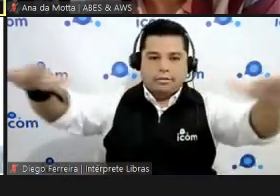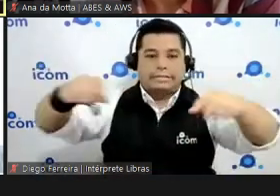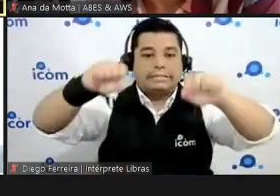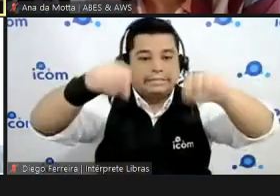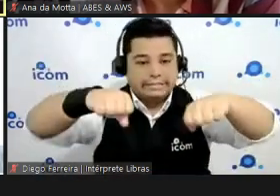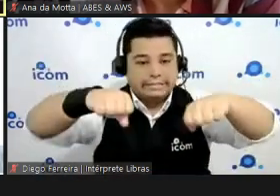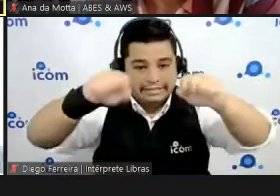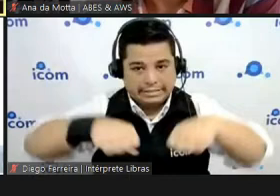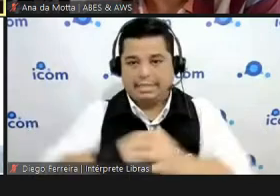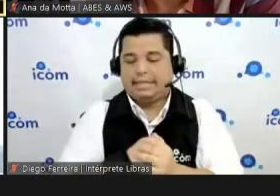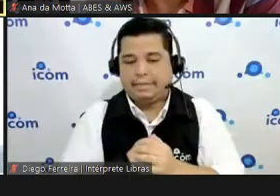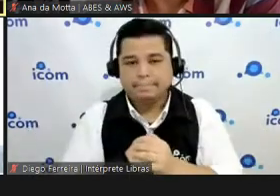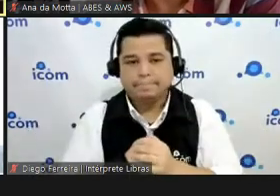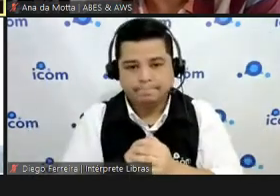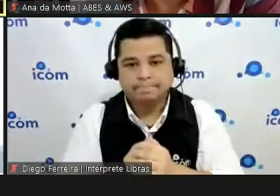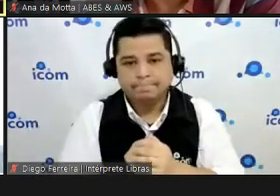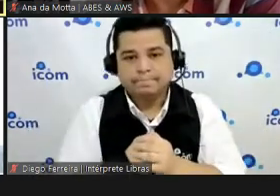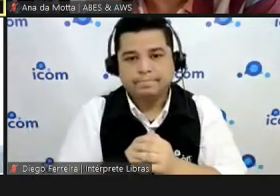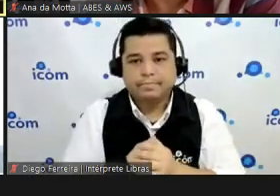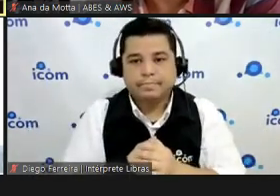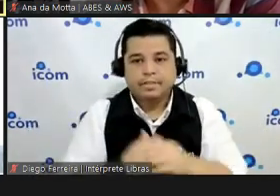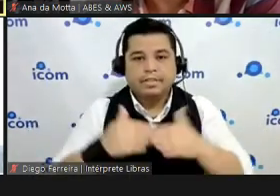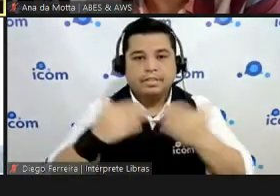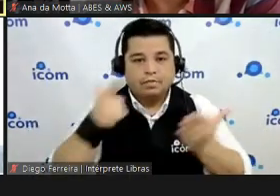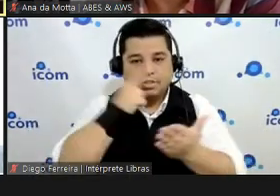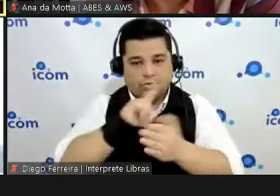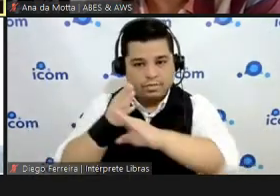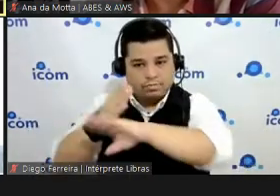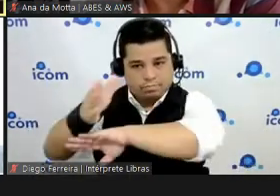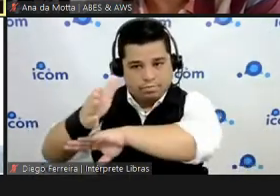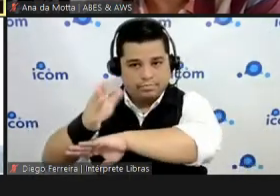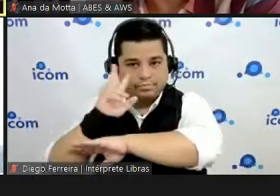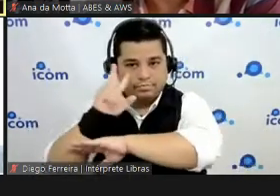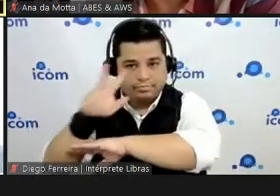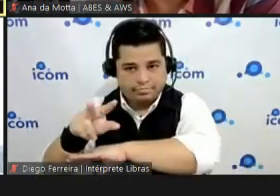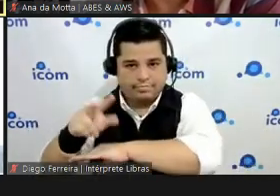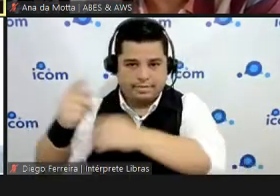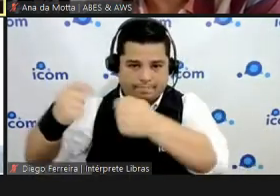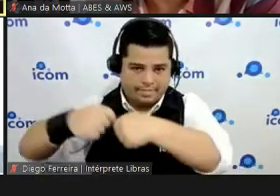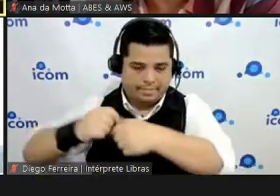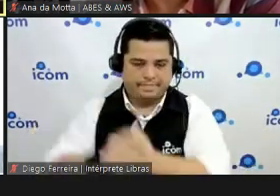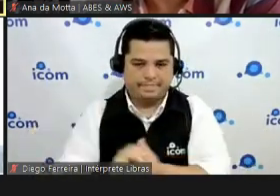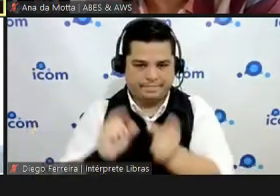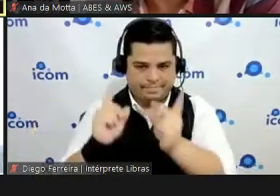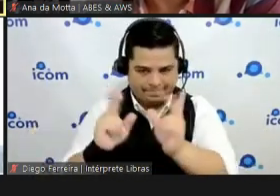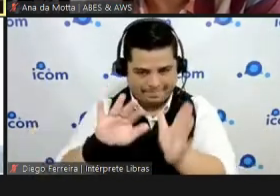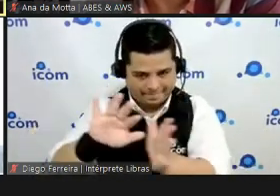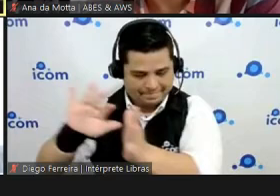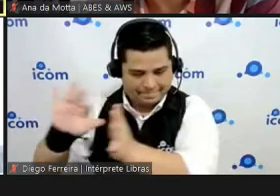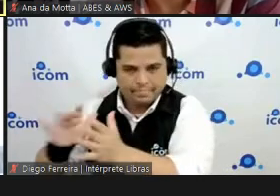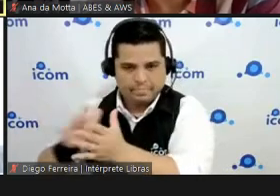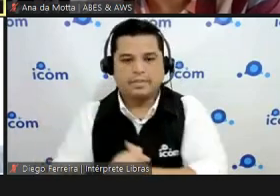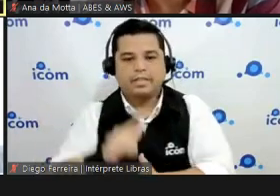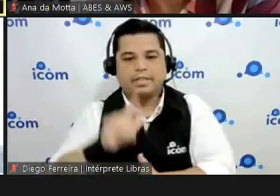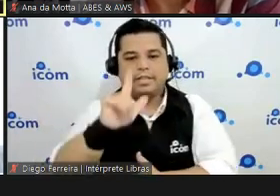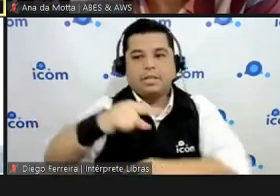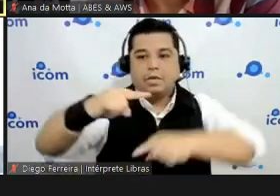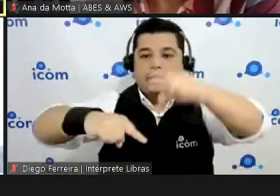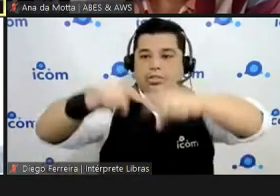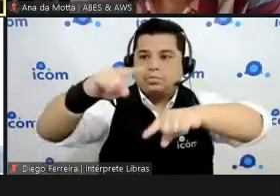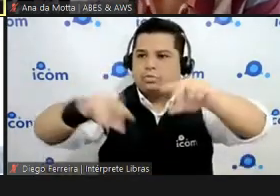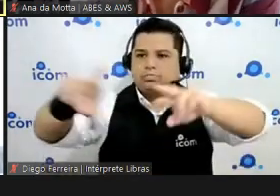Então, você consegue acessar essas informações. Essas diferenças tecnológicas, gente, no fornecedor, no caso,